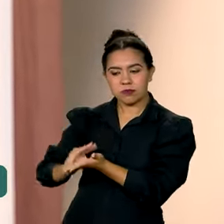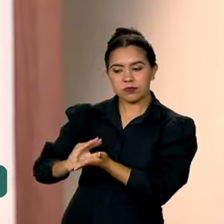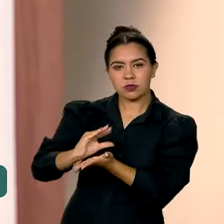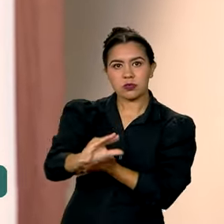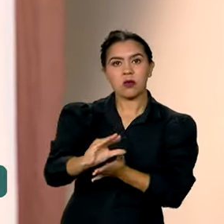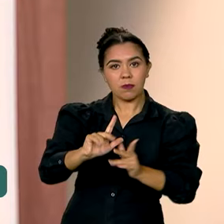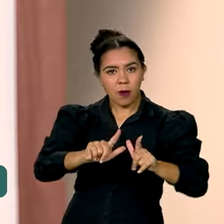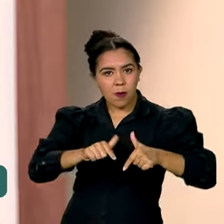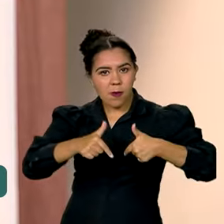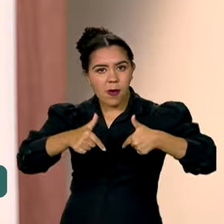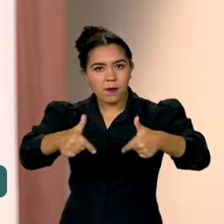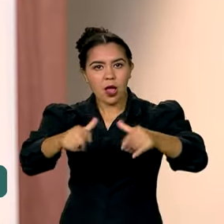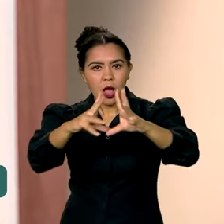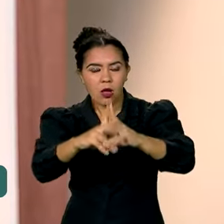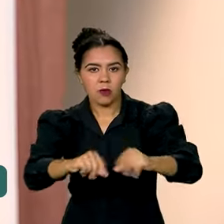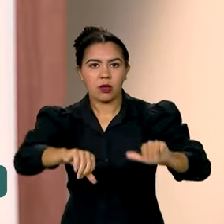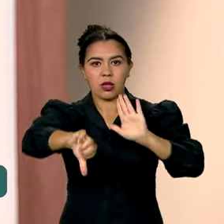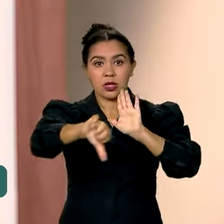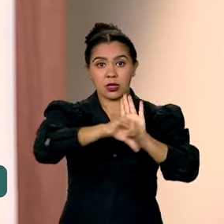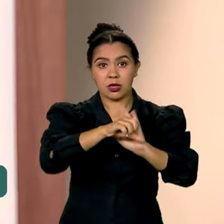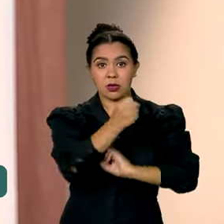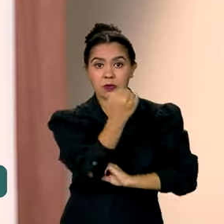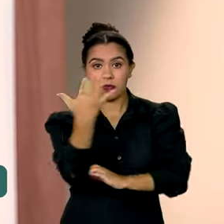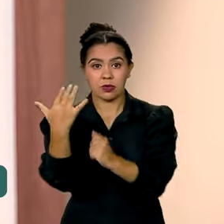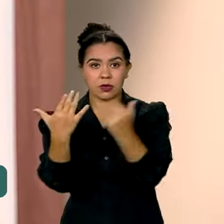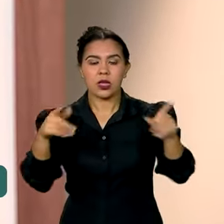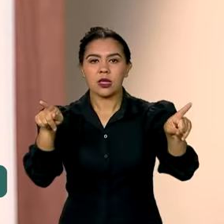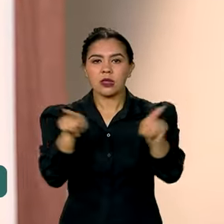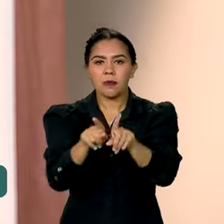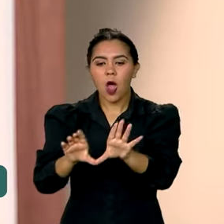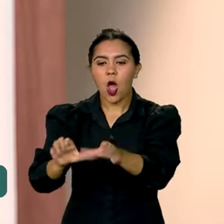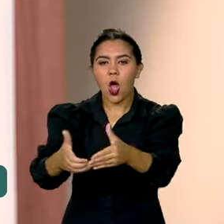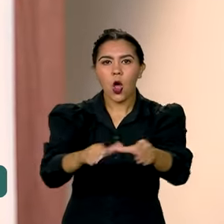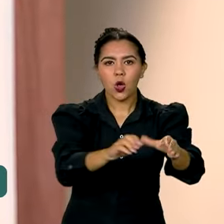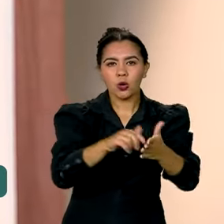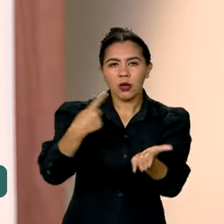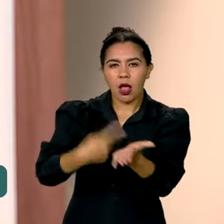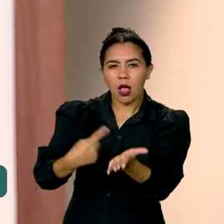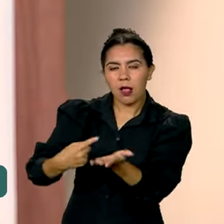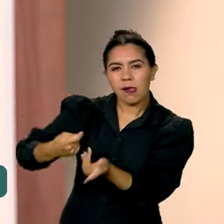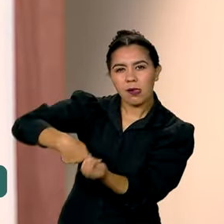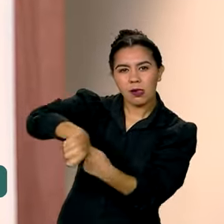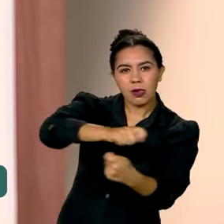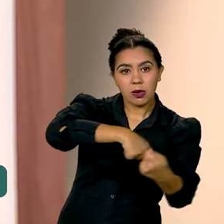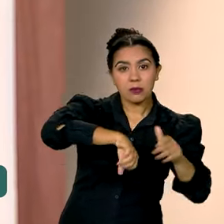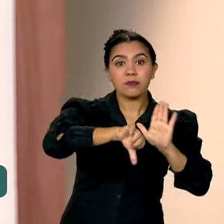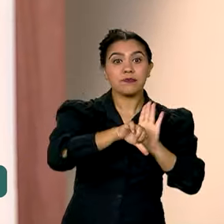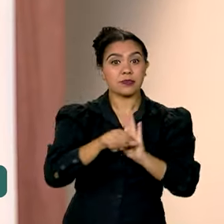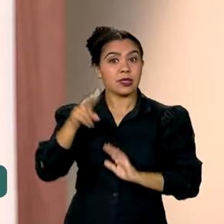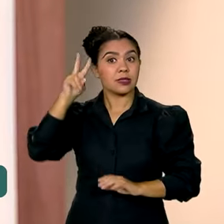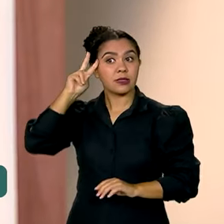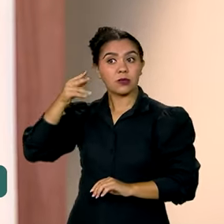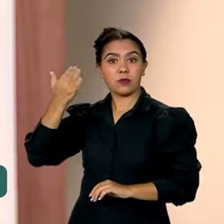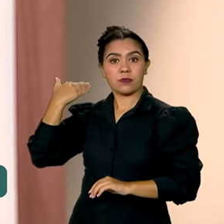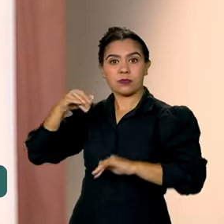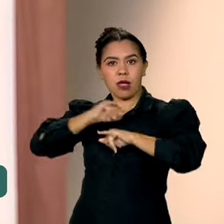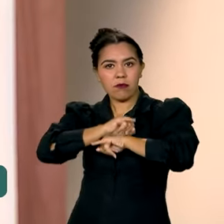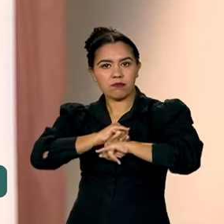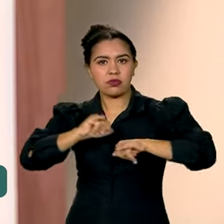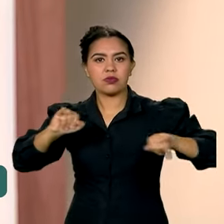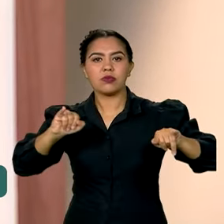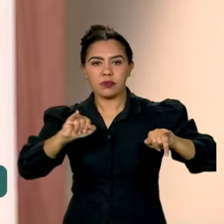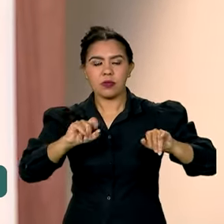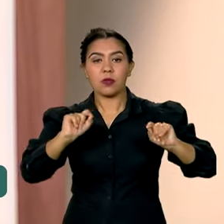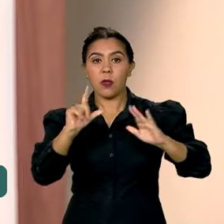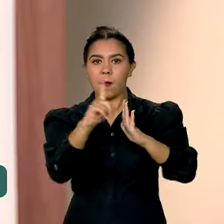aos crimes ambientais e às organizações criminosas. O anúncio foi feito nesta segunda-feira no Palácio do Planalto e